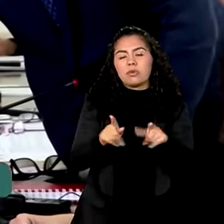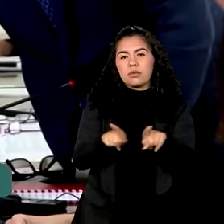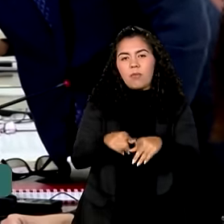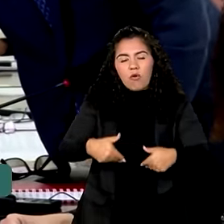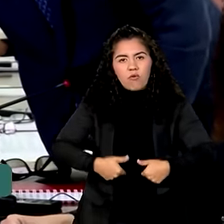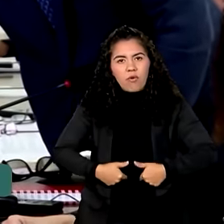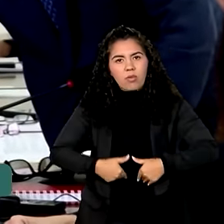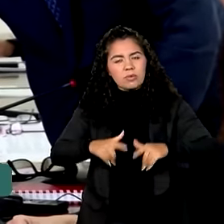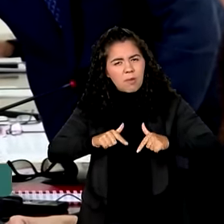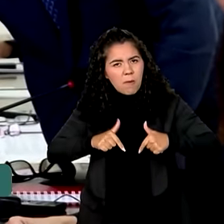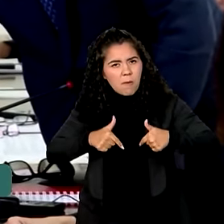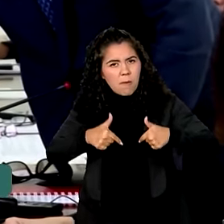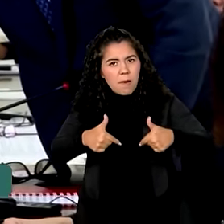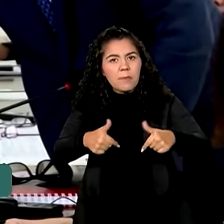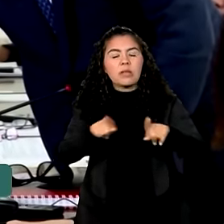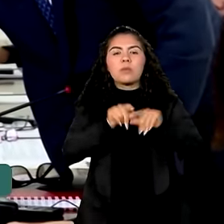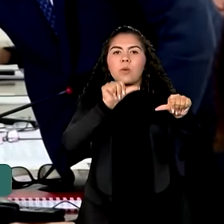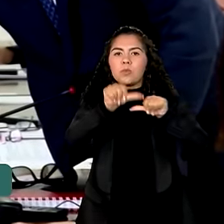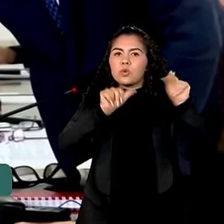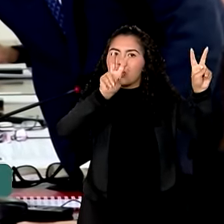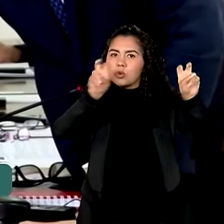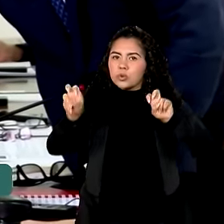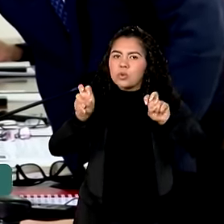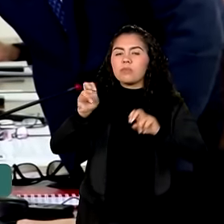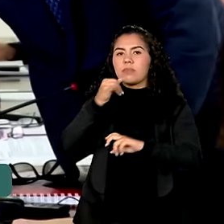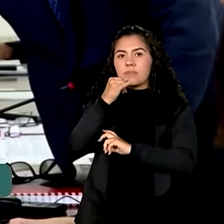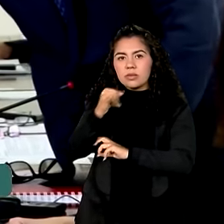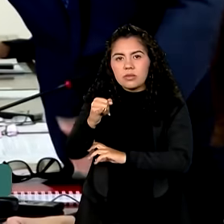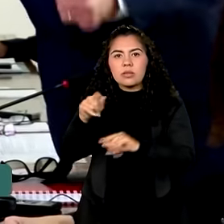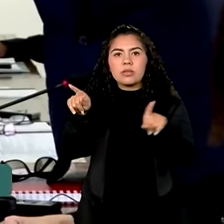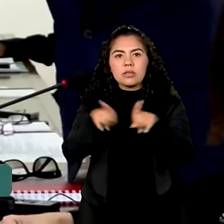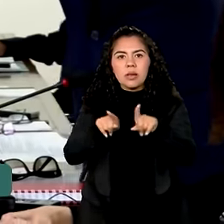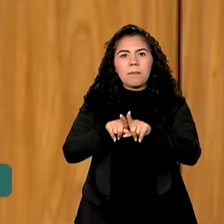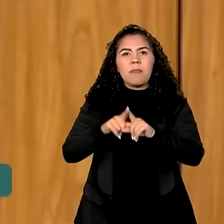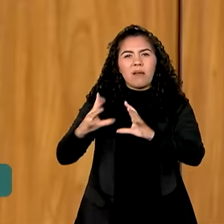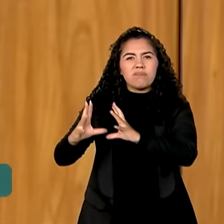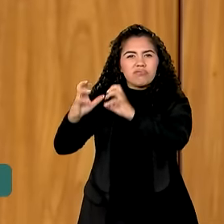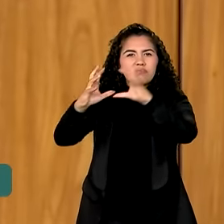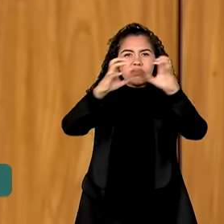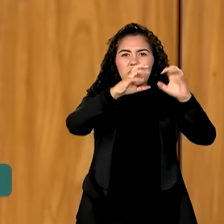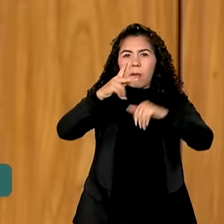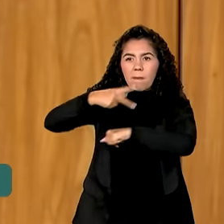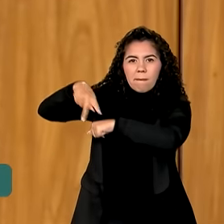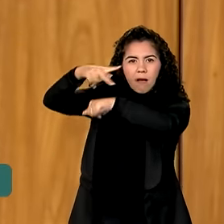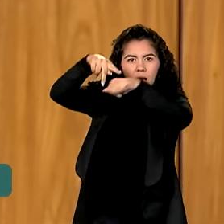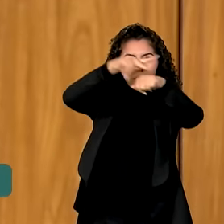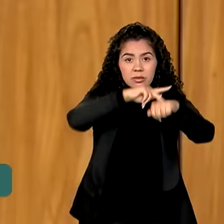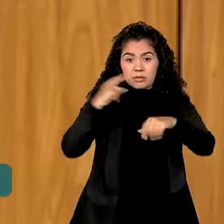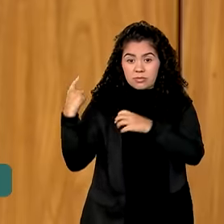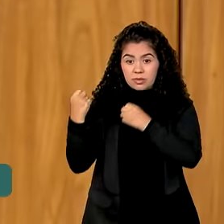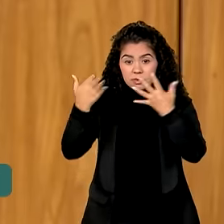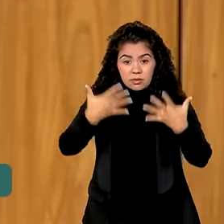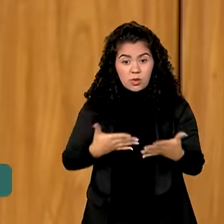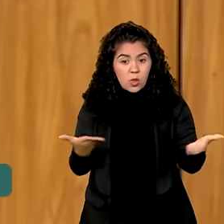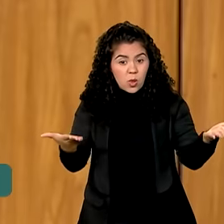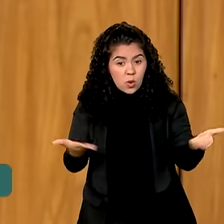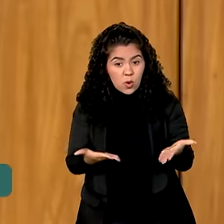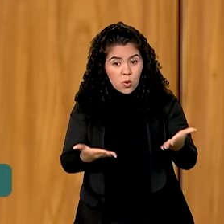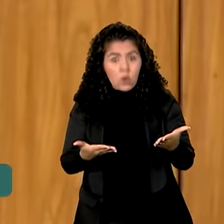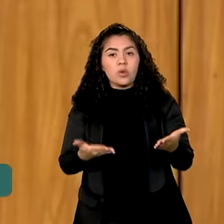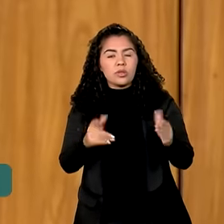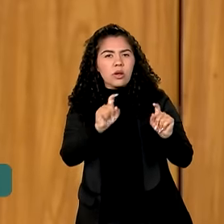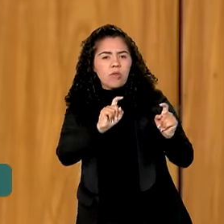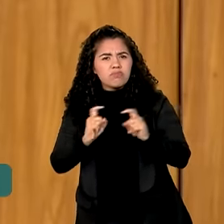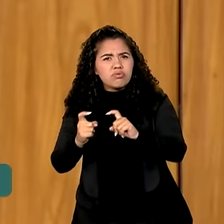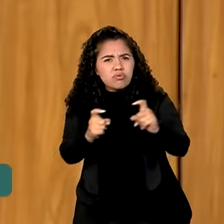mudança climática, transição energética e conflitos internacionais. Na reunião de hoje, discutimos alguns